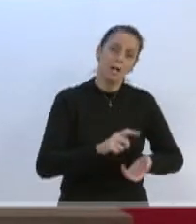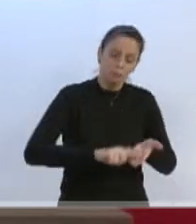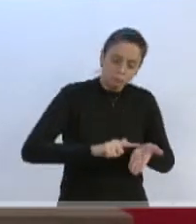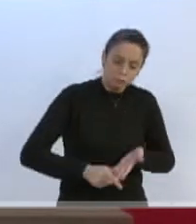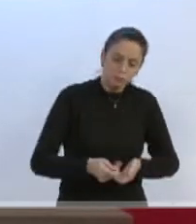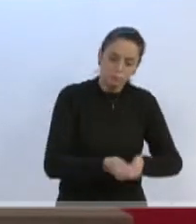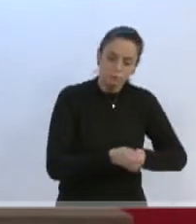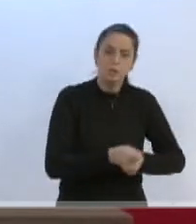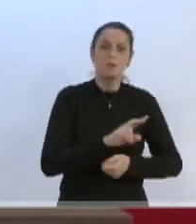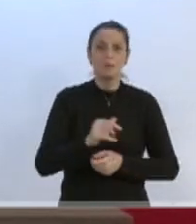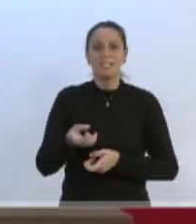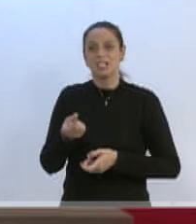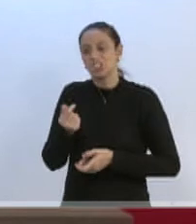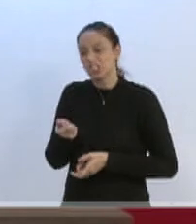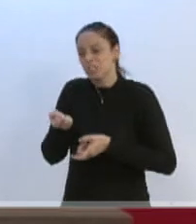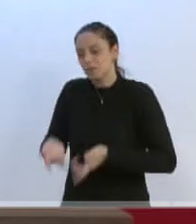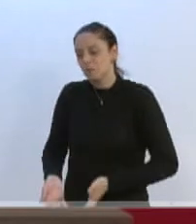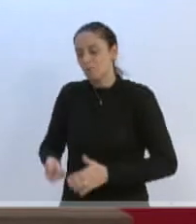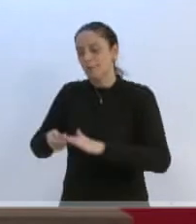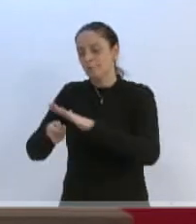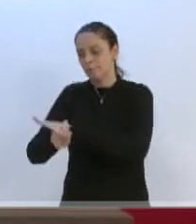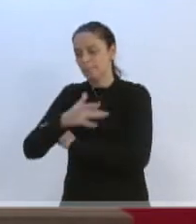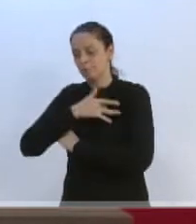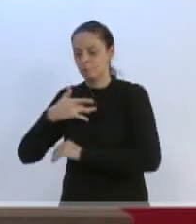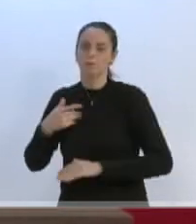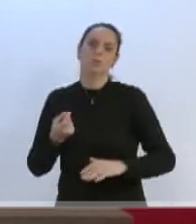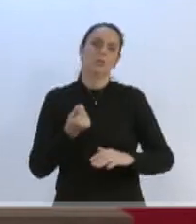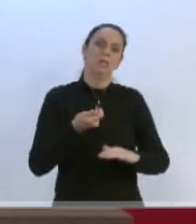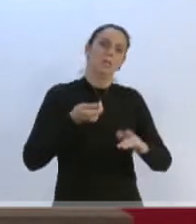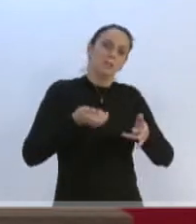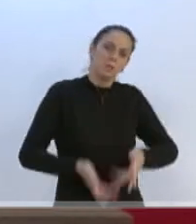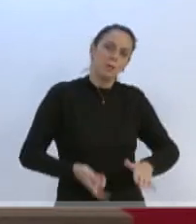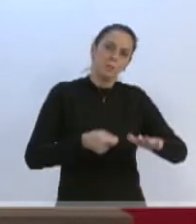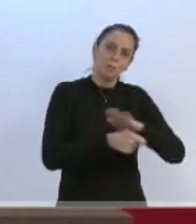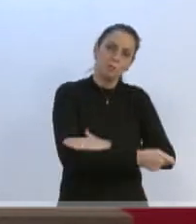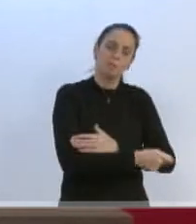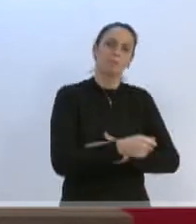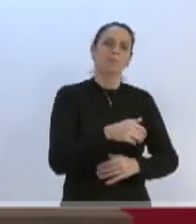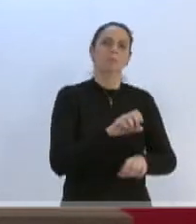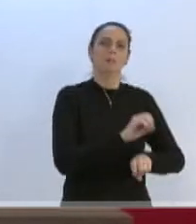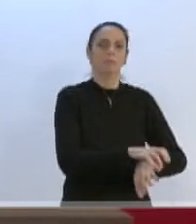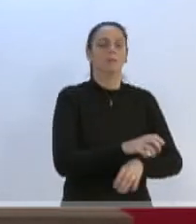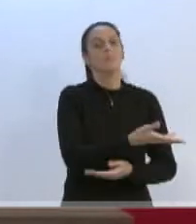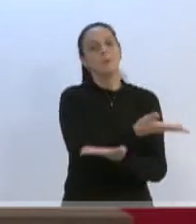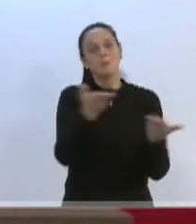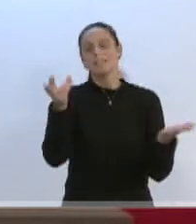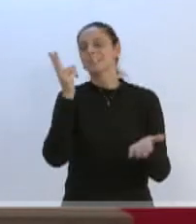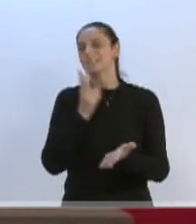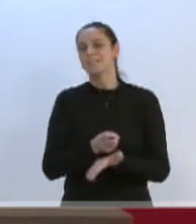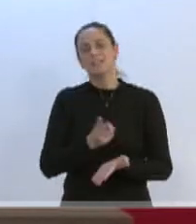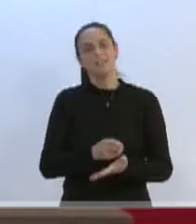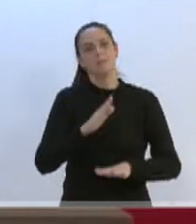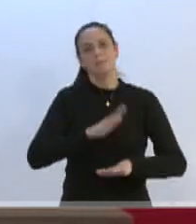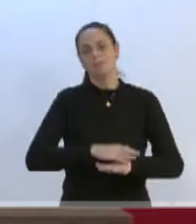para investir na nossa saúde, educação e nos servidores públicos também. Senhores, façam sempre o bem e nunca olhe a quem.